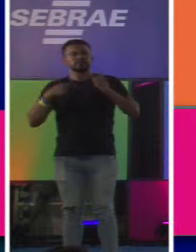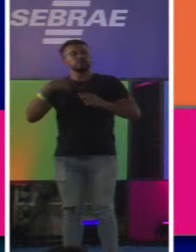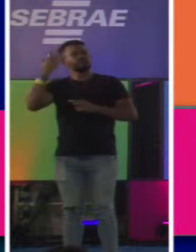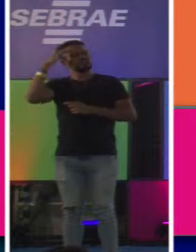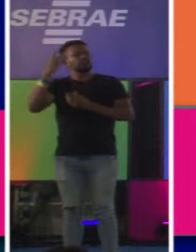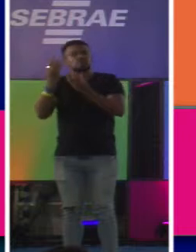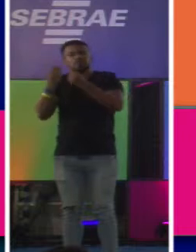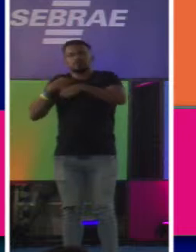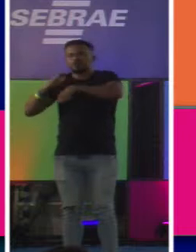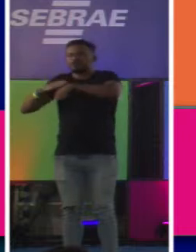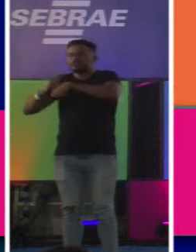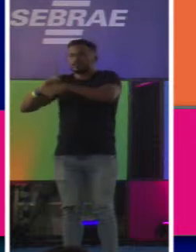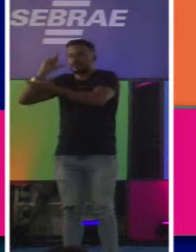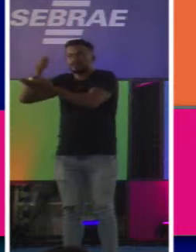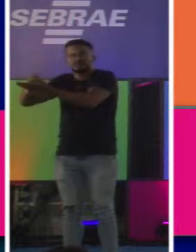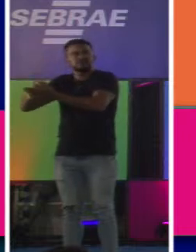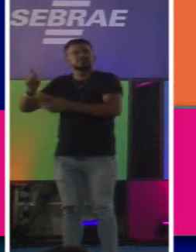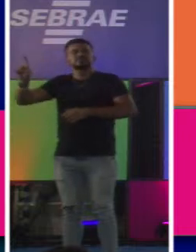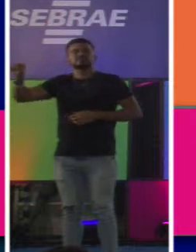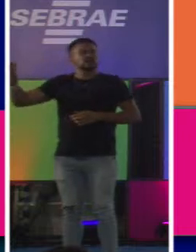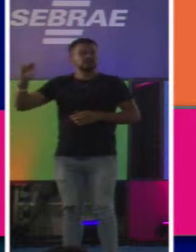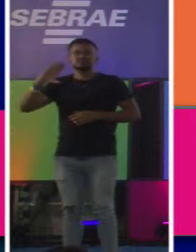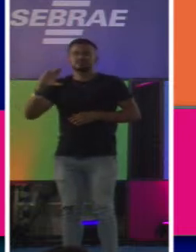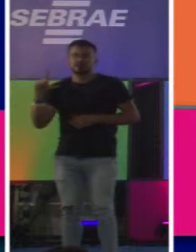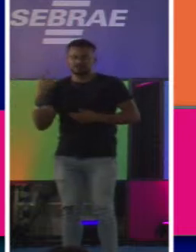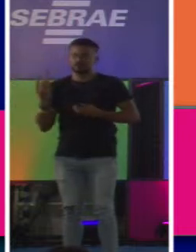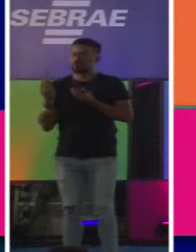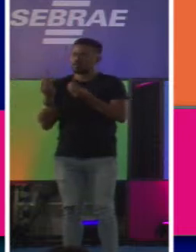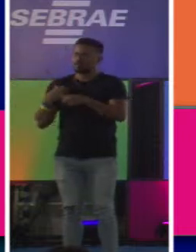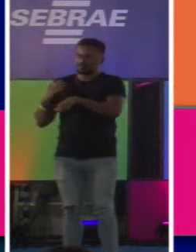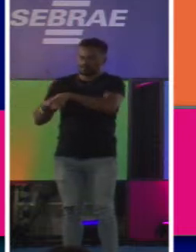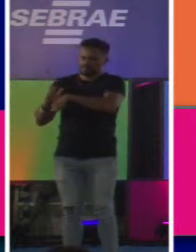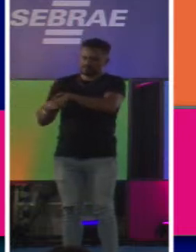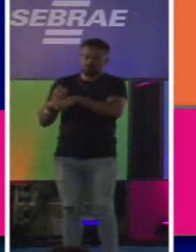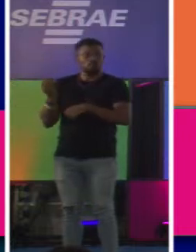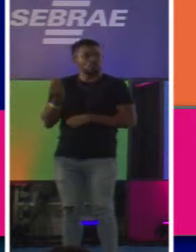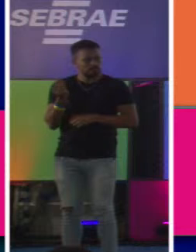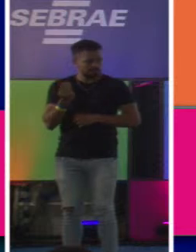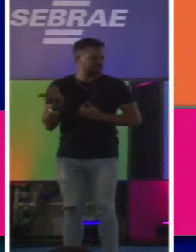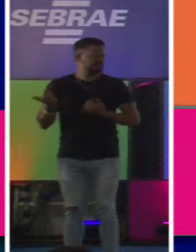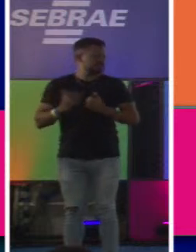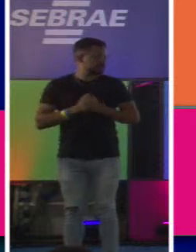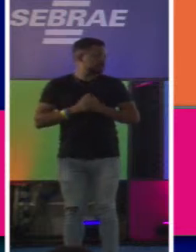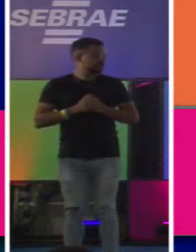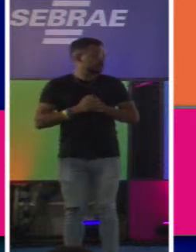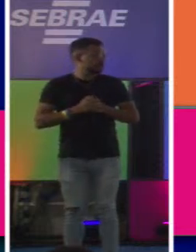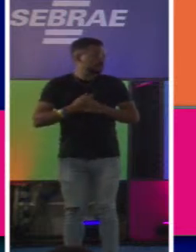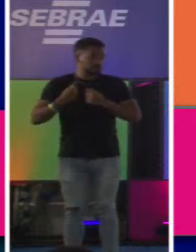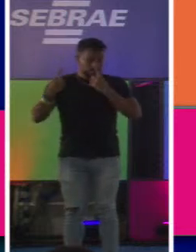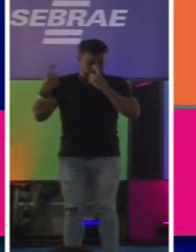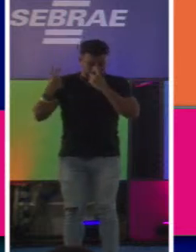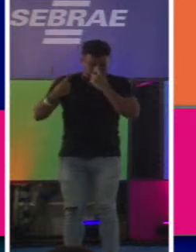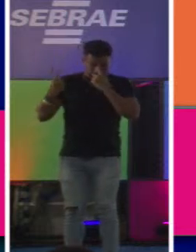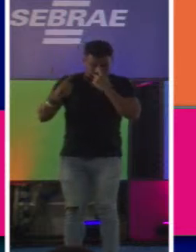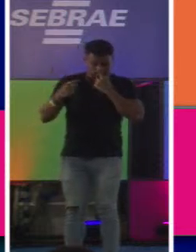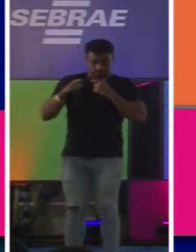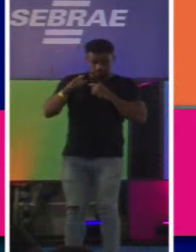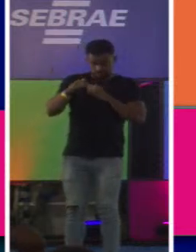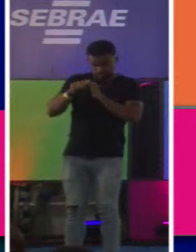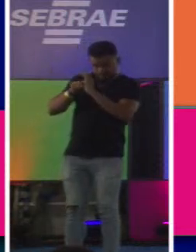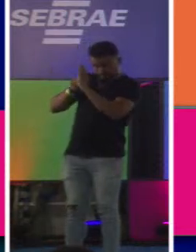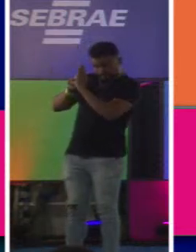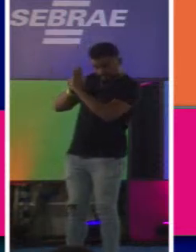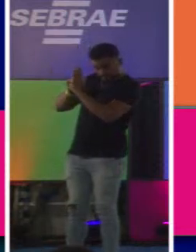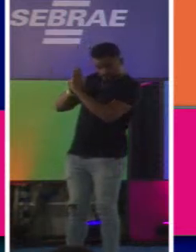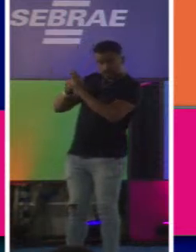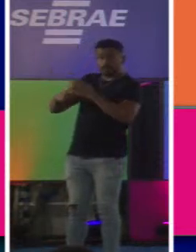definir isso, eu não sei definir quem são esses clientes e como fazer isso. Como é que eu chego aí? Primeiro ponto, pesquisando, pesquisando o